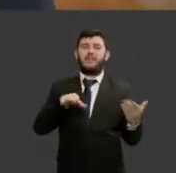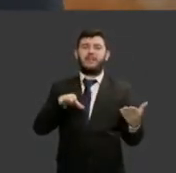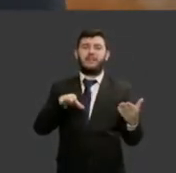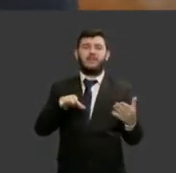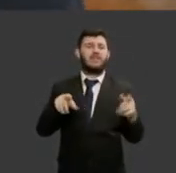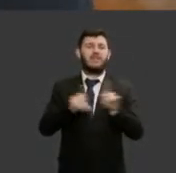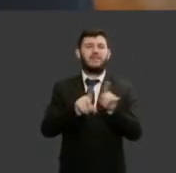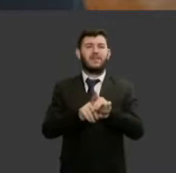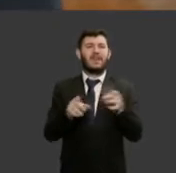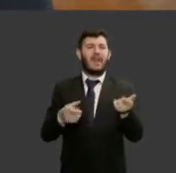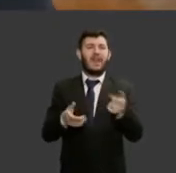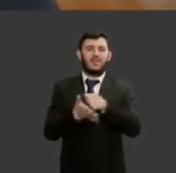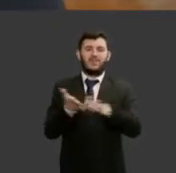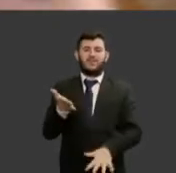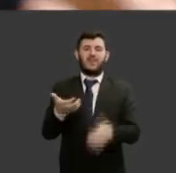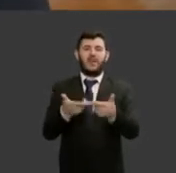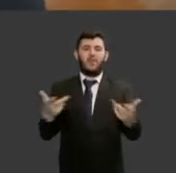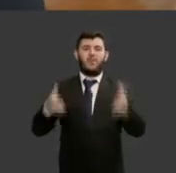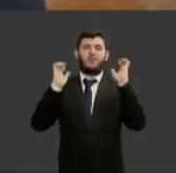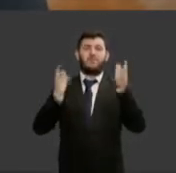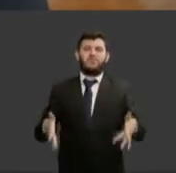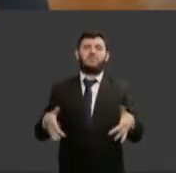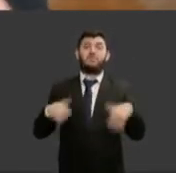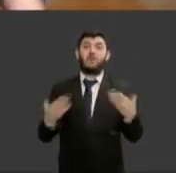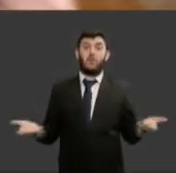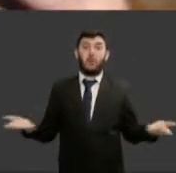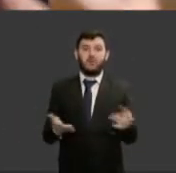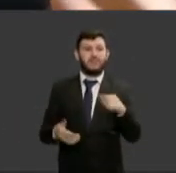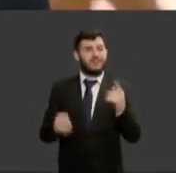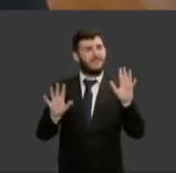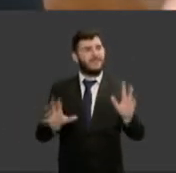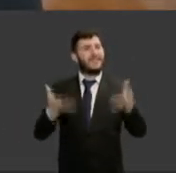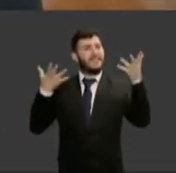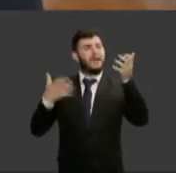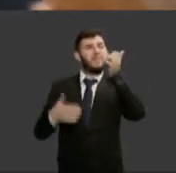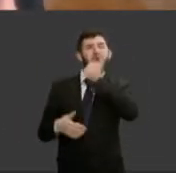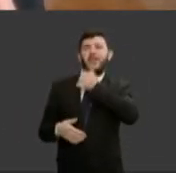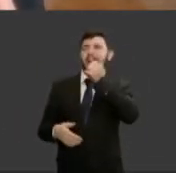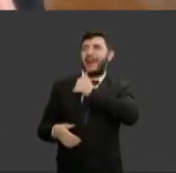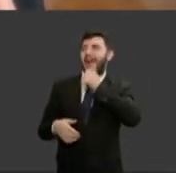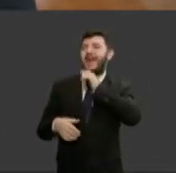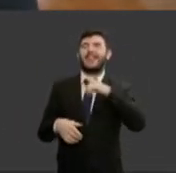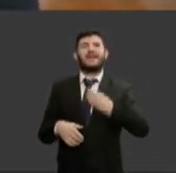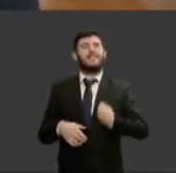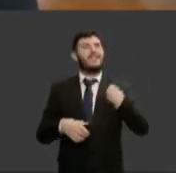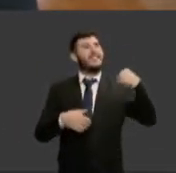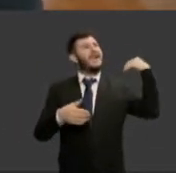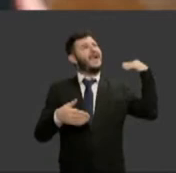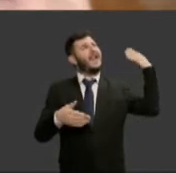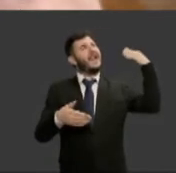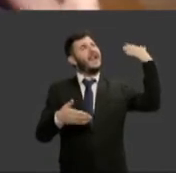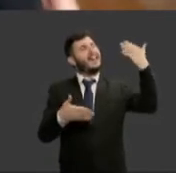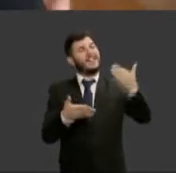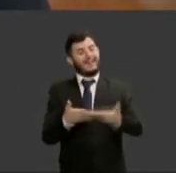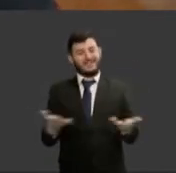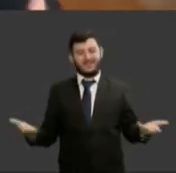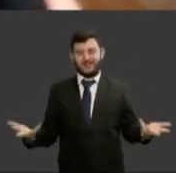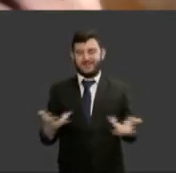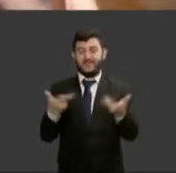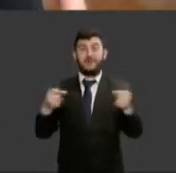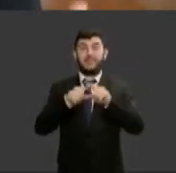atividades então a gente está aqui festejando mulheres né com uma trajetória incrível mas a gente precisa saber da